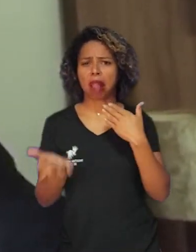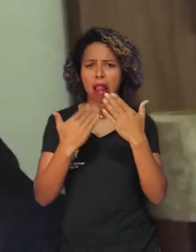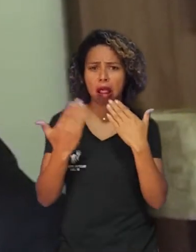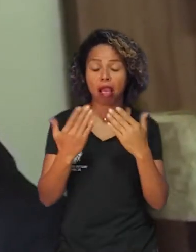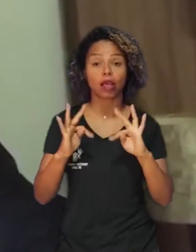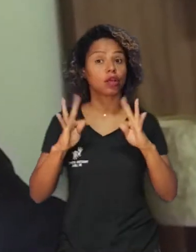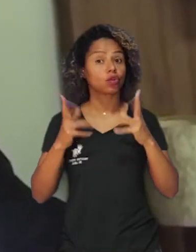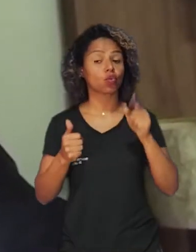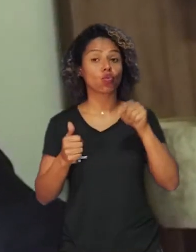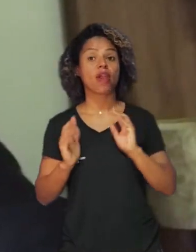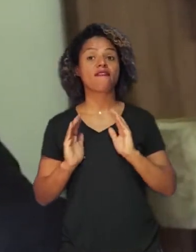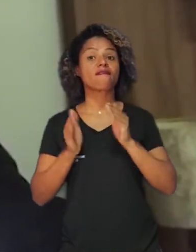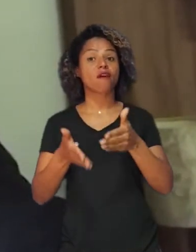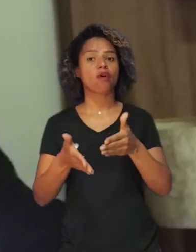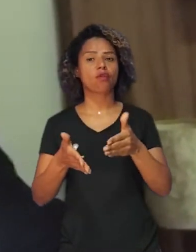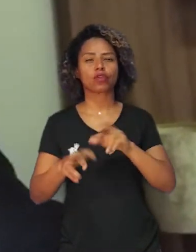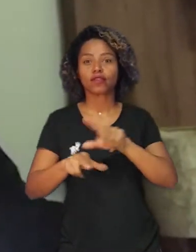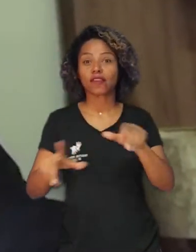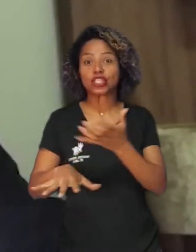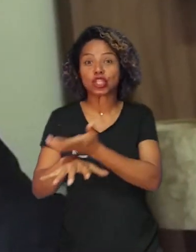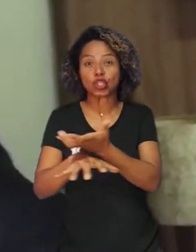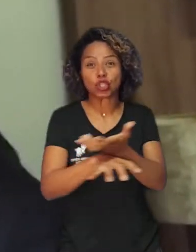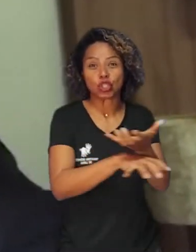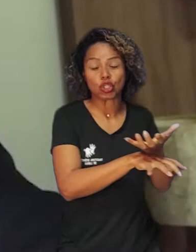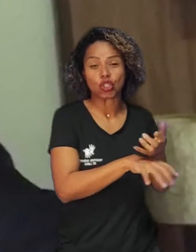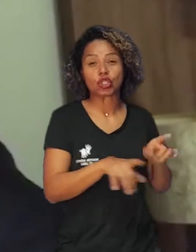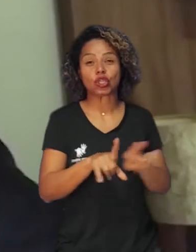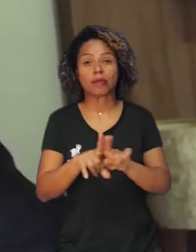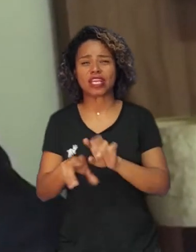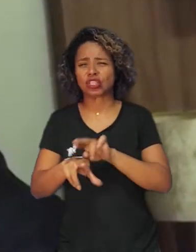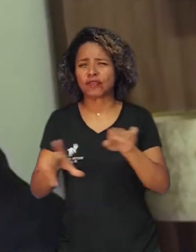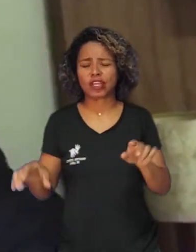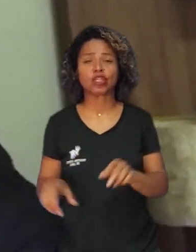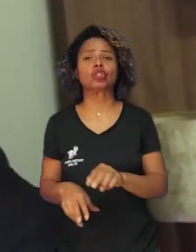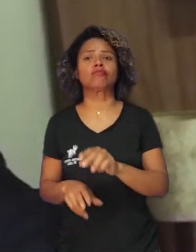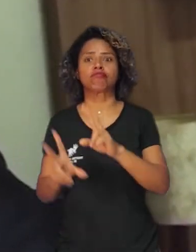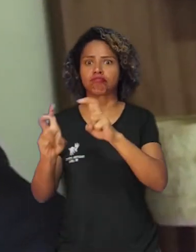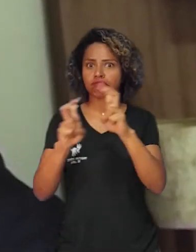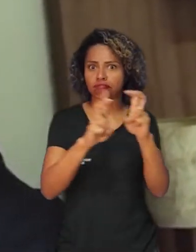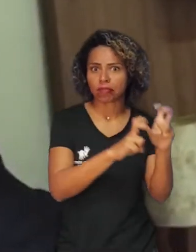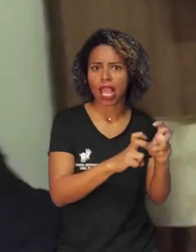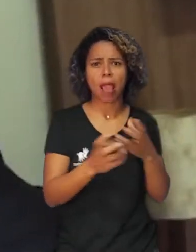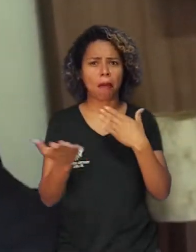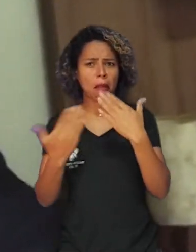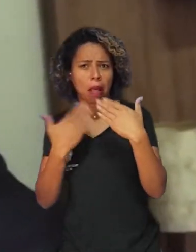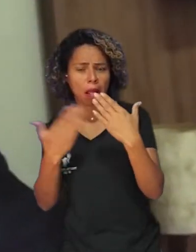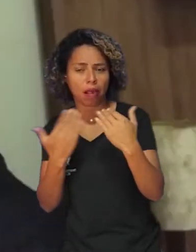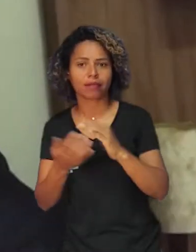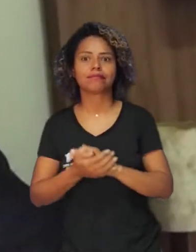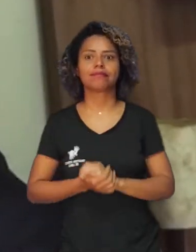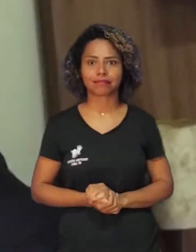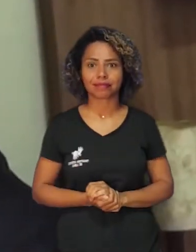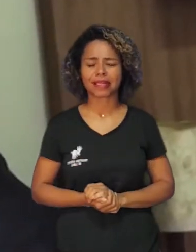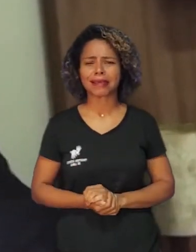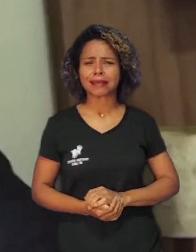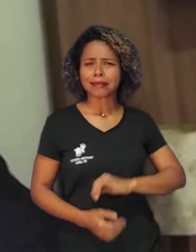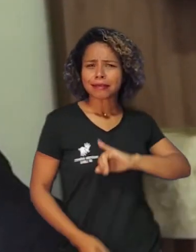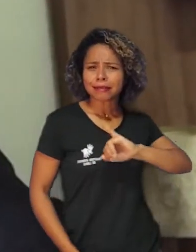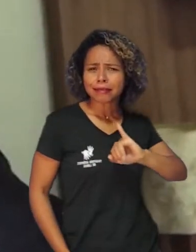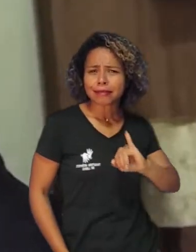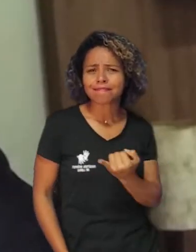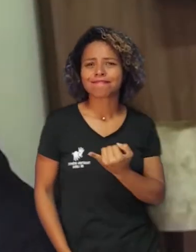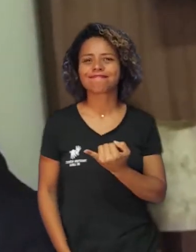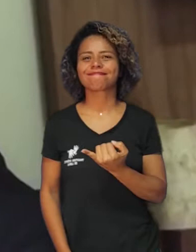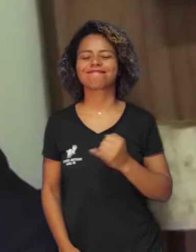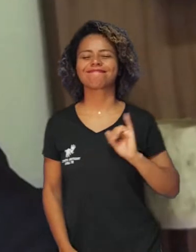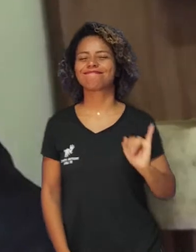todas elas com um enfoque multidisciplinar e também marcada pela diversidade dos temas a serem tratados. Será